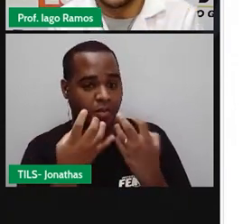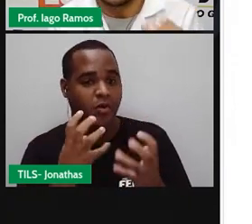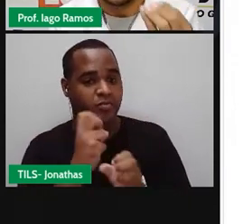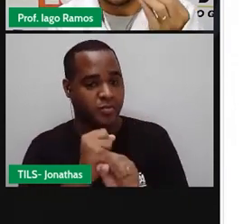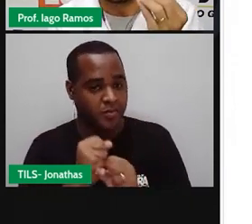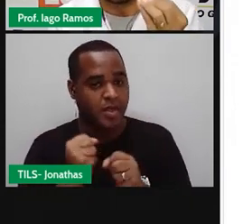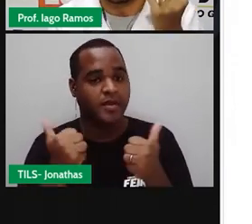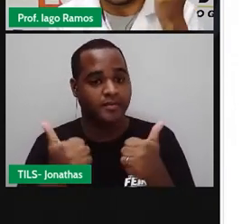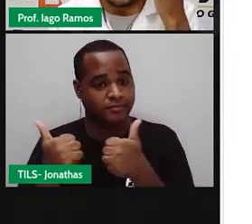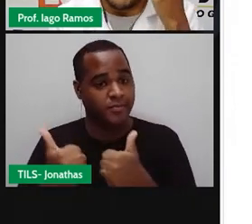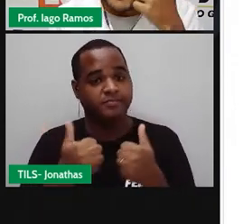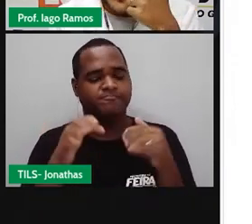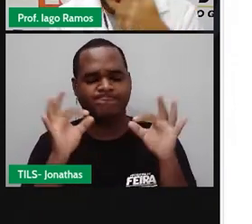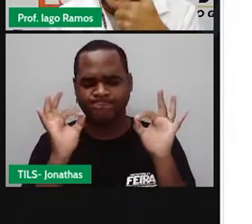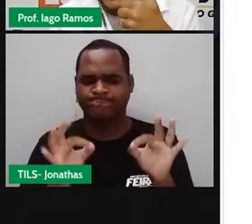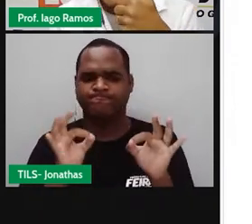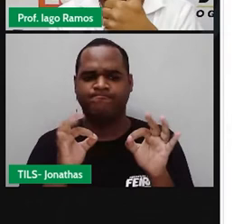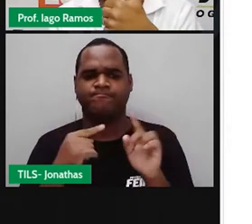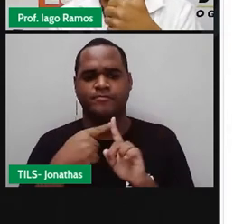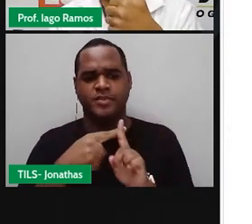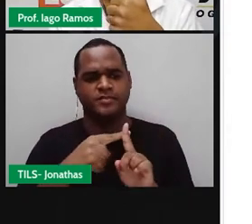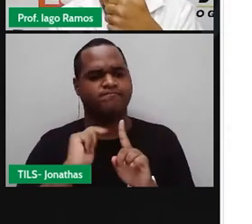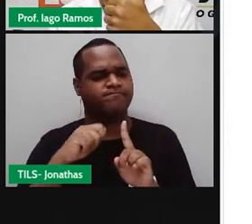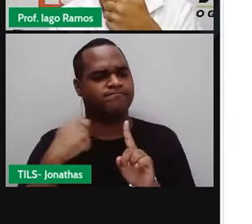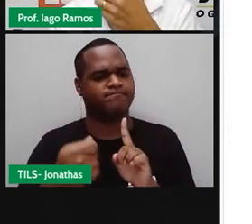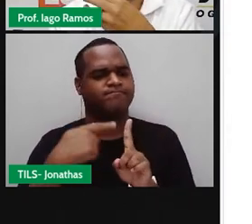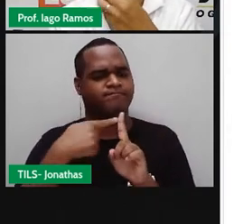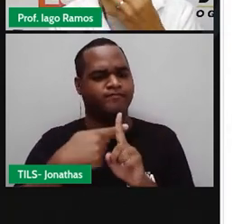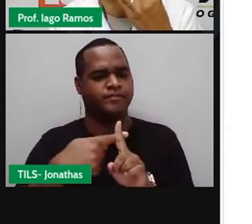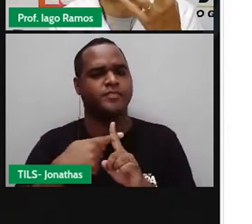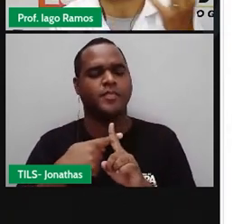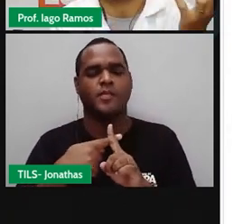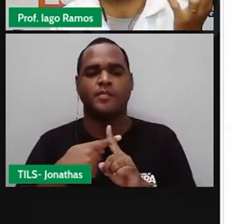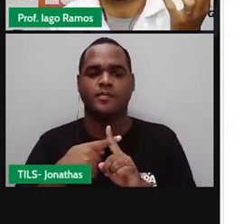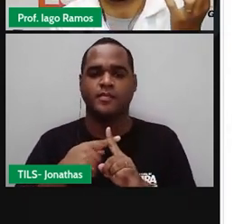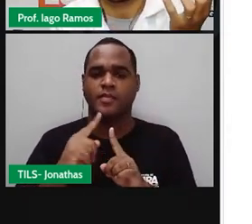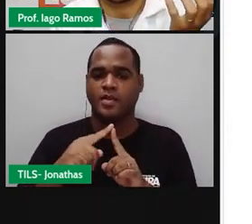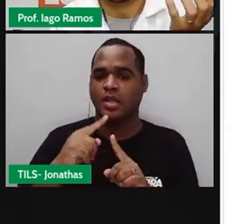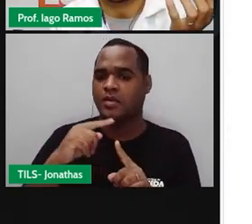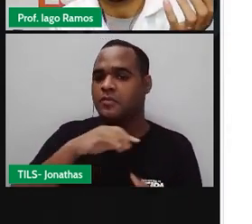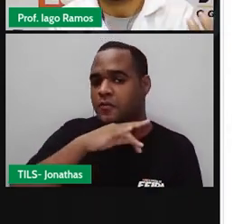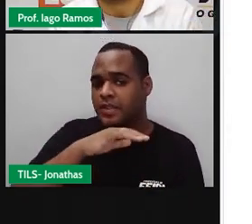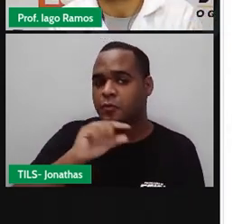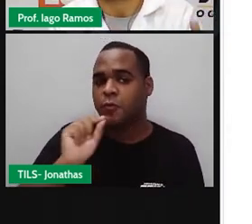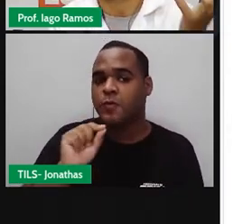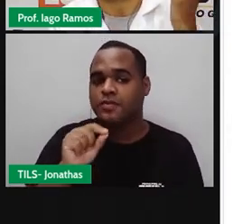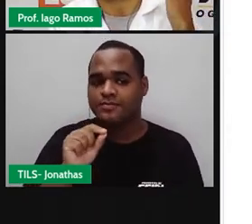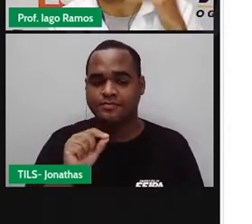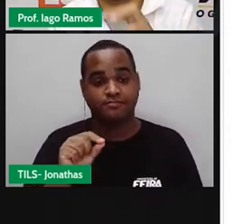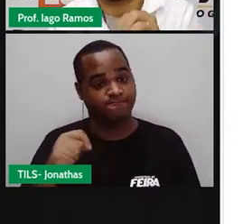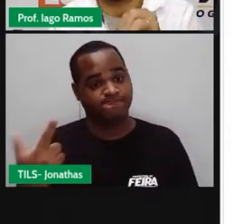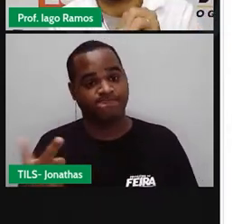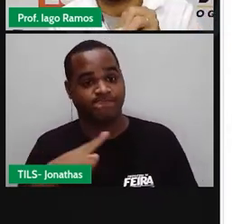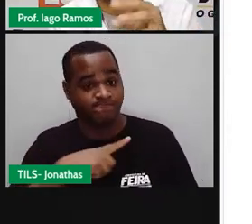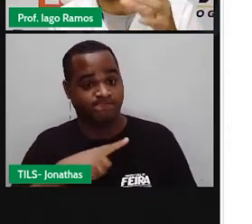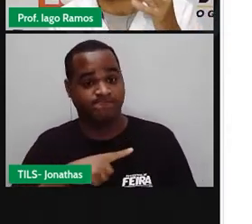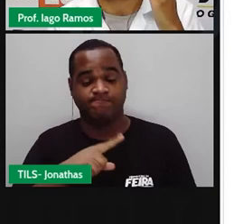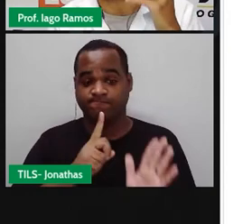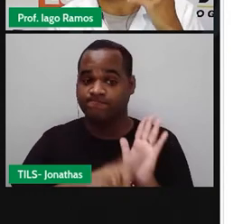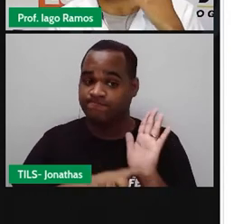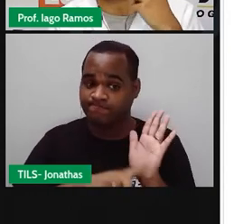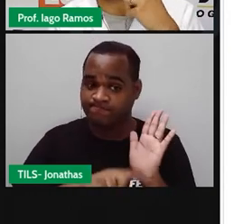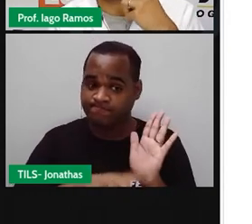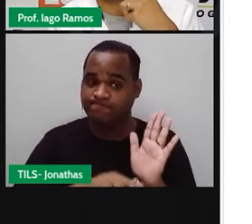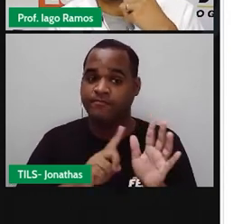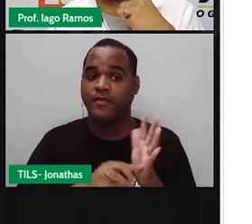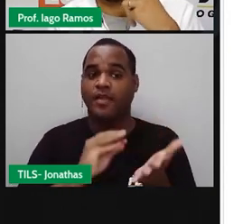é bom, é uma coisa positiva. O que é ruim numa conta bancária é quando tem dívida. Se